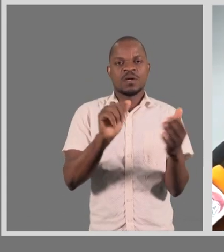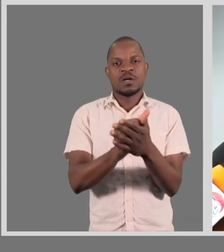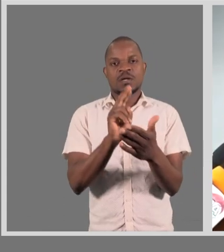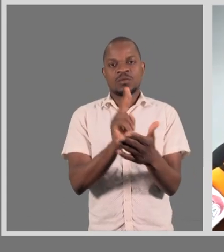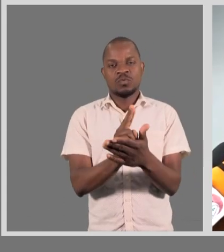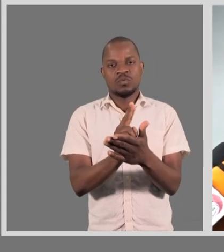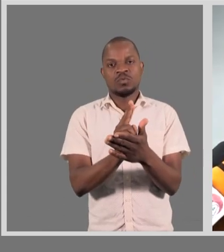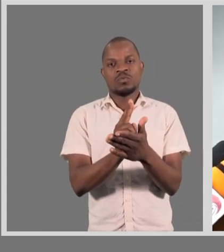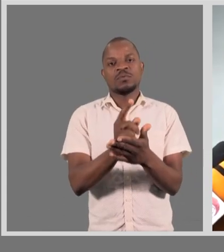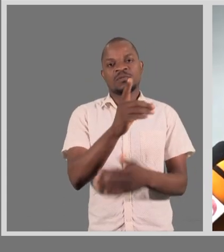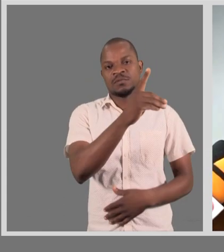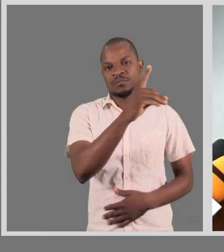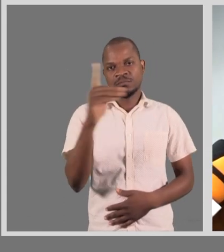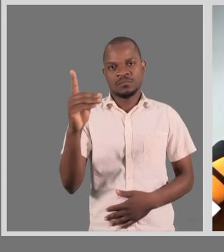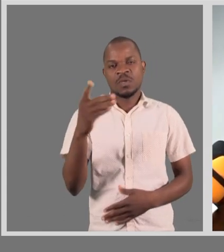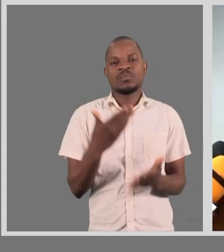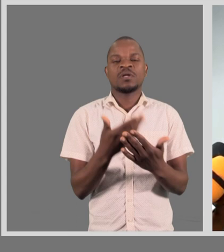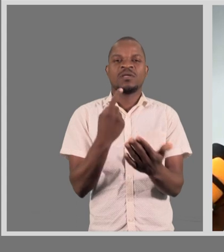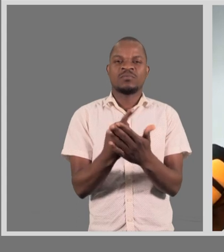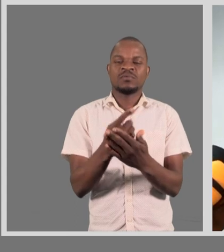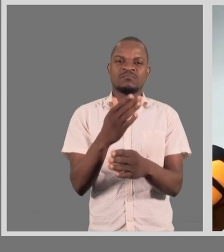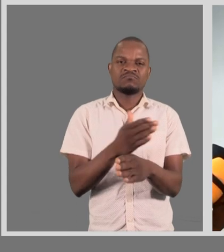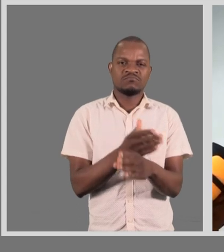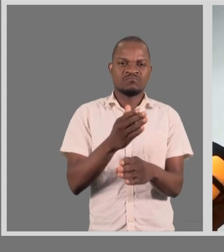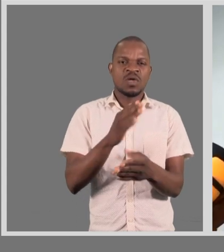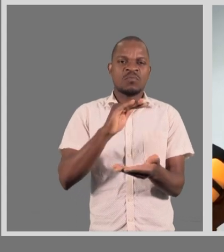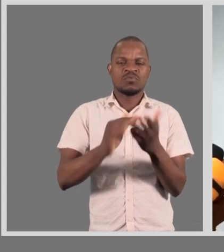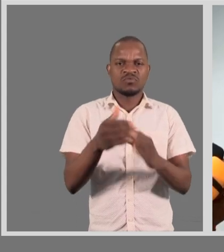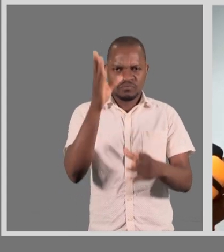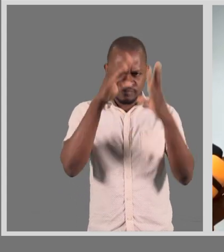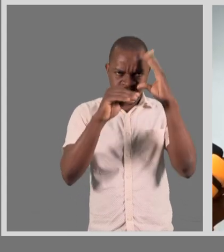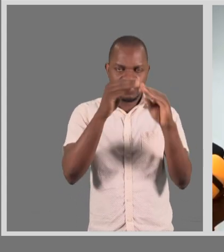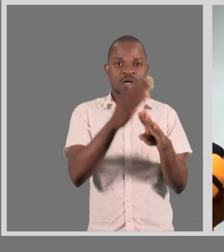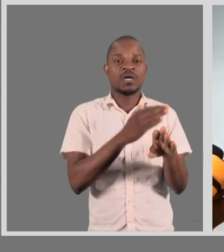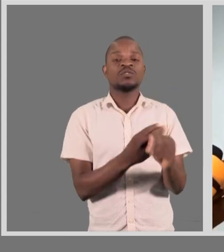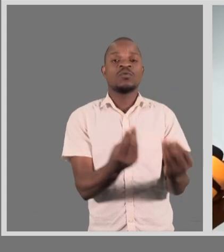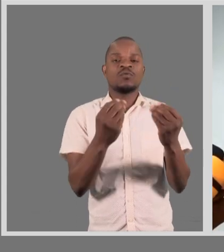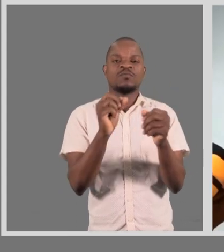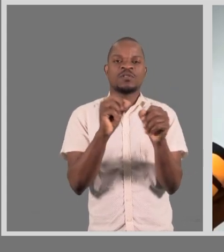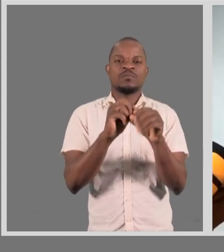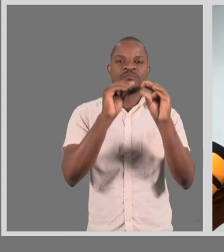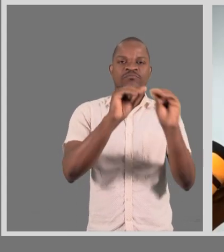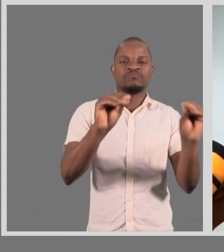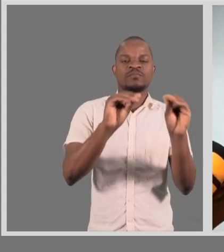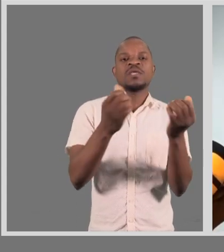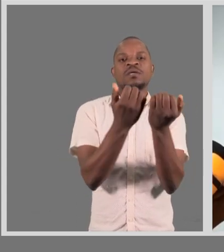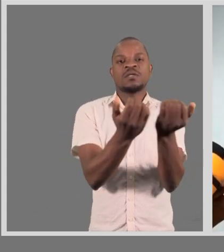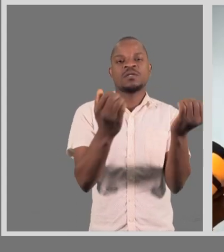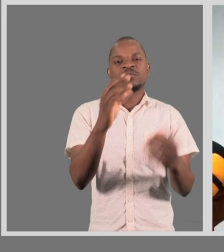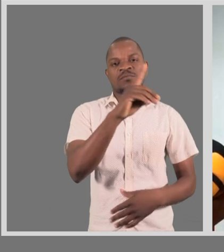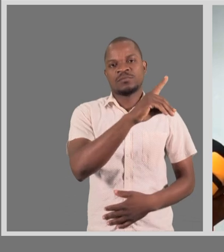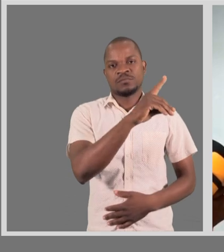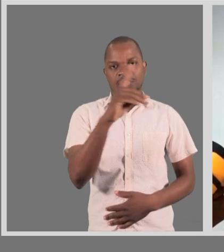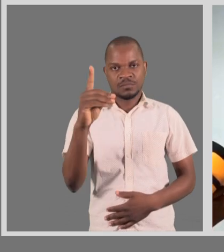aula que tenham alguma deficiência. É necessário que a pessoa tenha alguma capacidade, uma instrução nesse sentido, para poder transmitir os conhecimentos